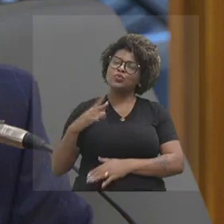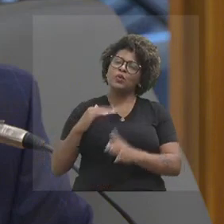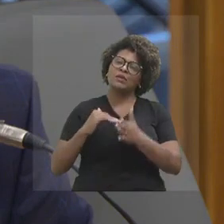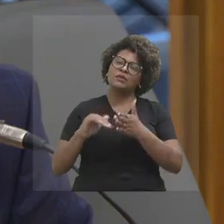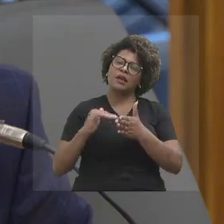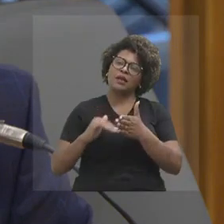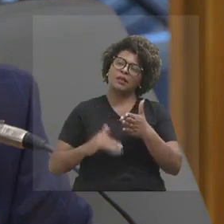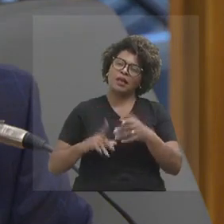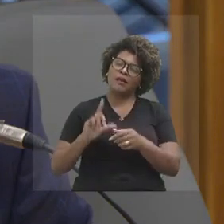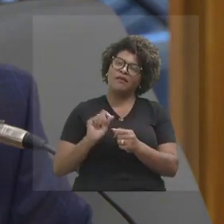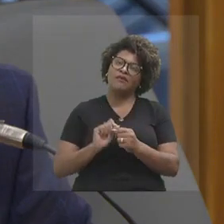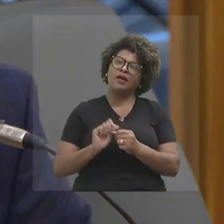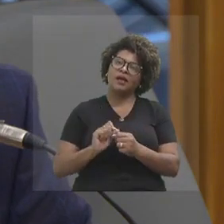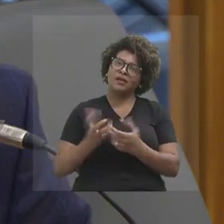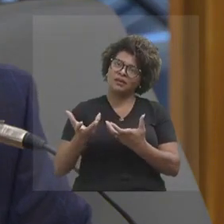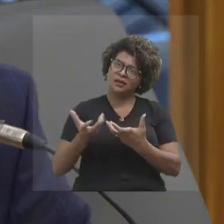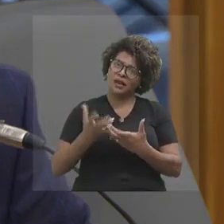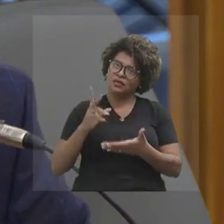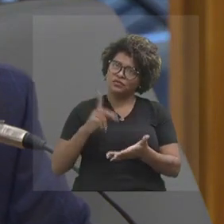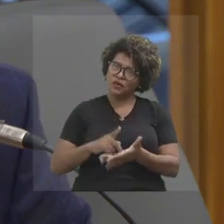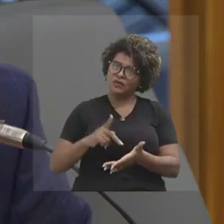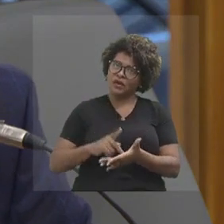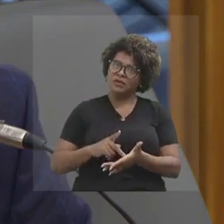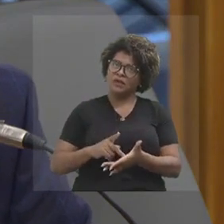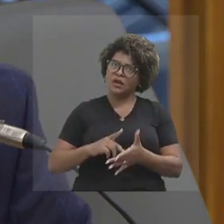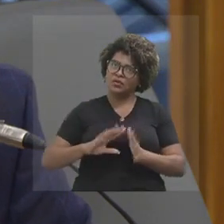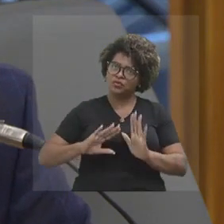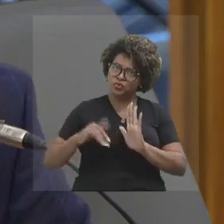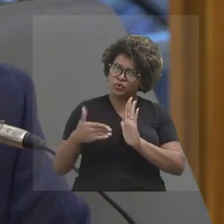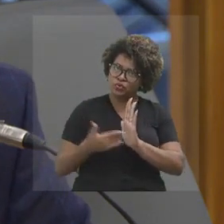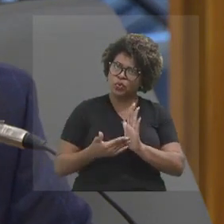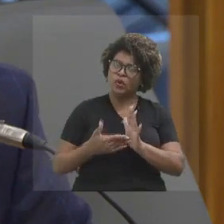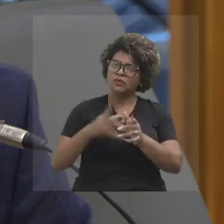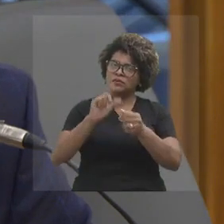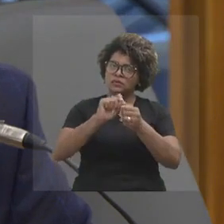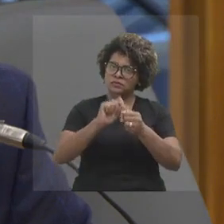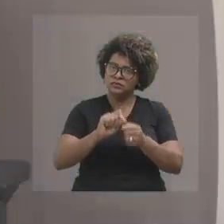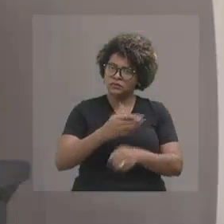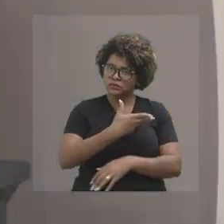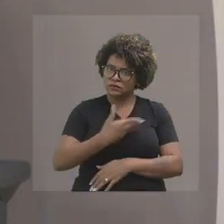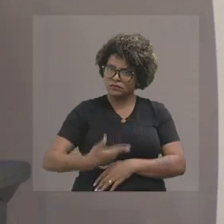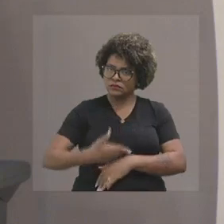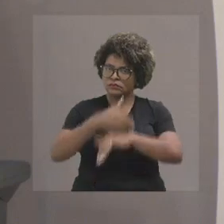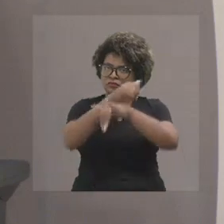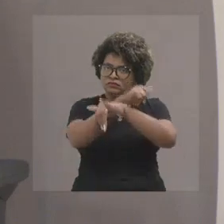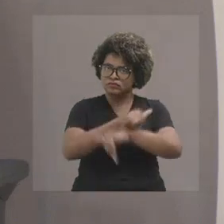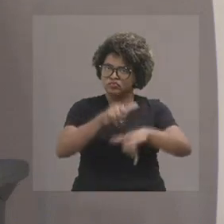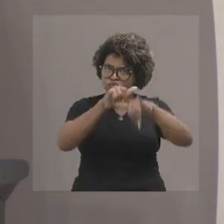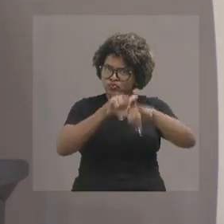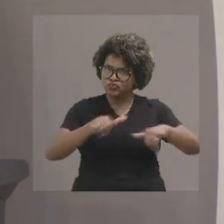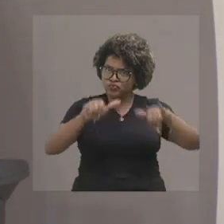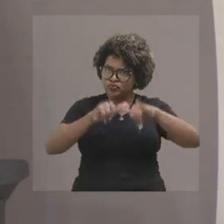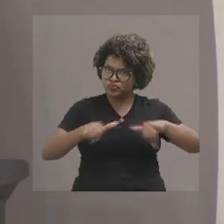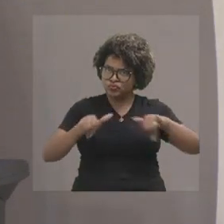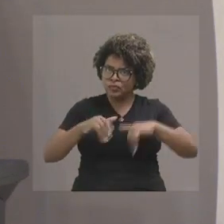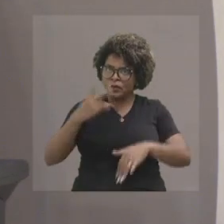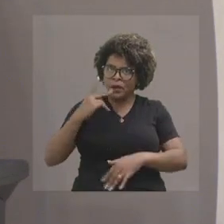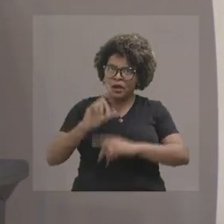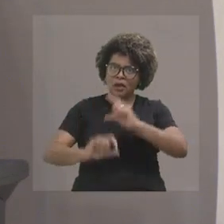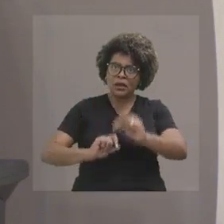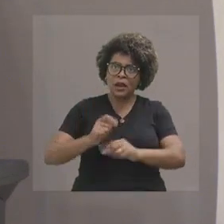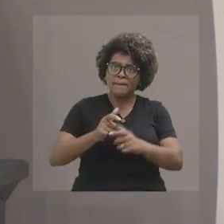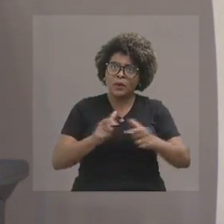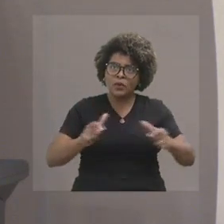E nós queremos mesmo que todas as ações do governo tenham publicidade para que a maior parte dos municípios tenham acesso